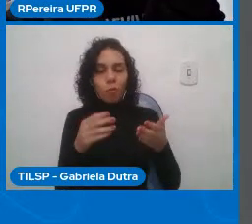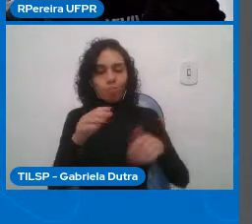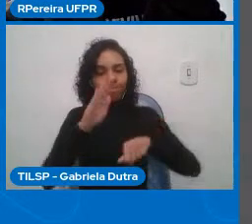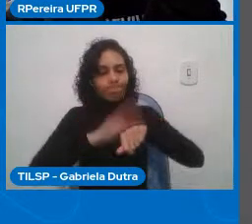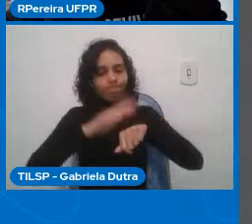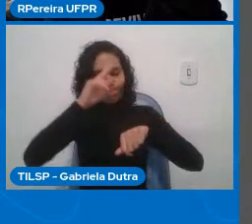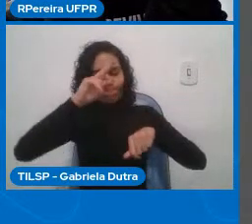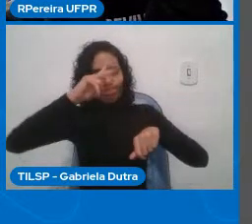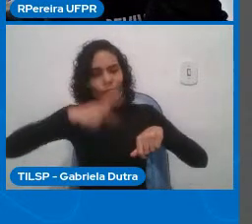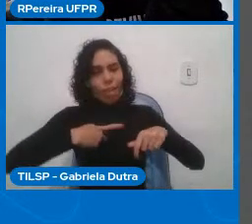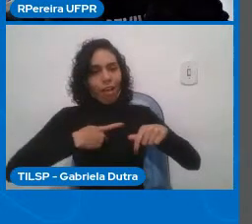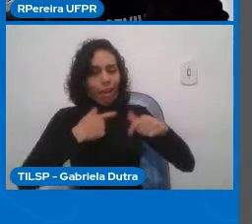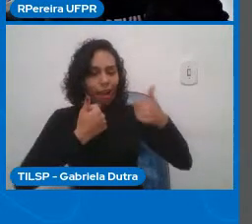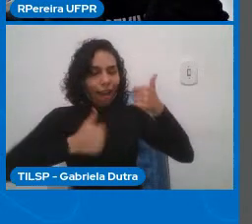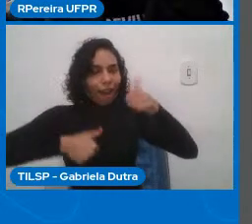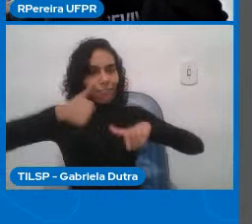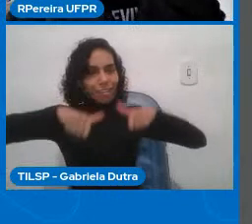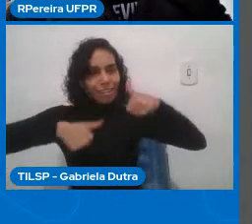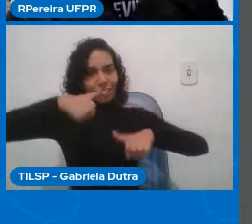se avalie